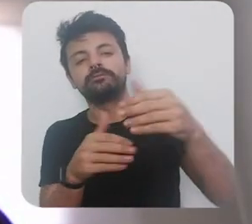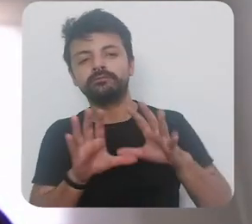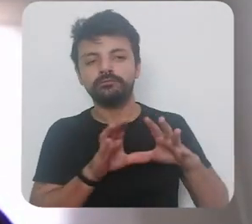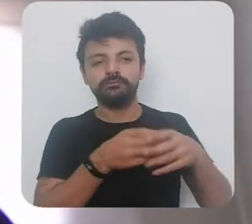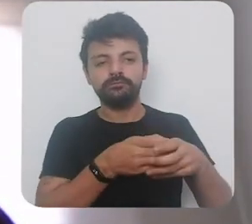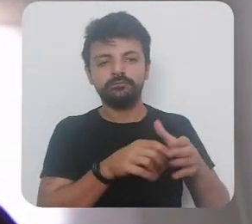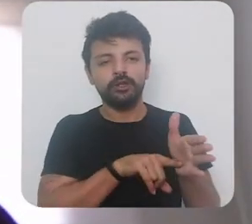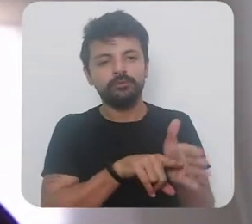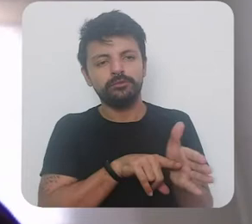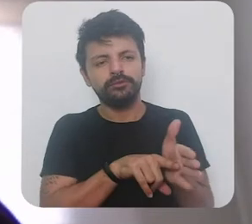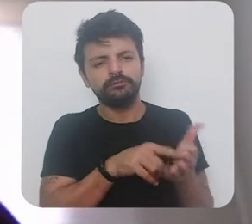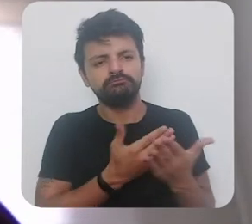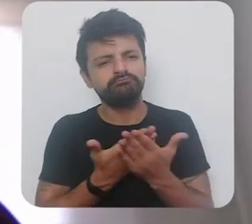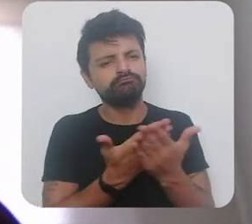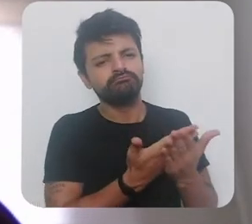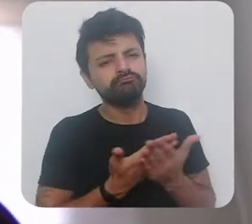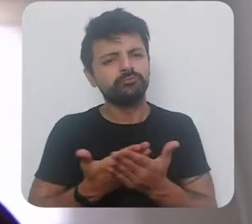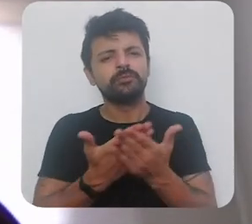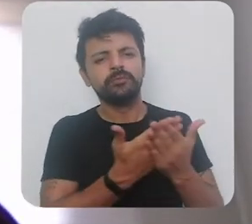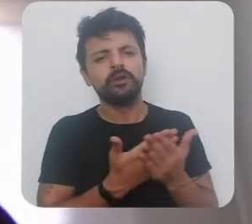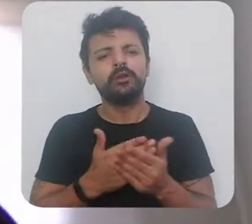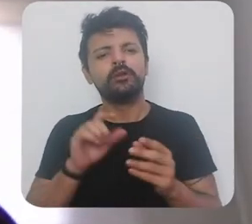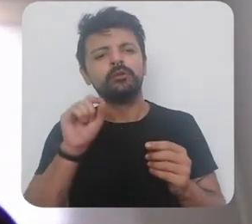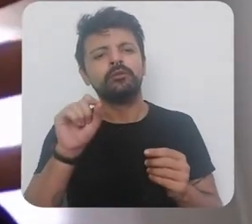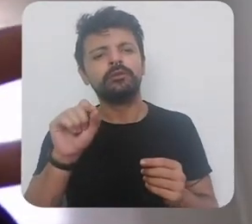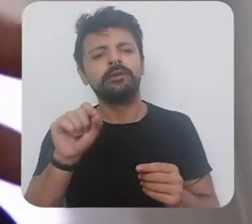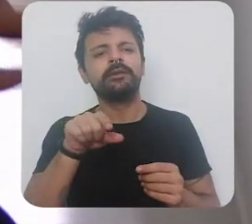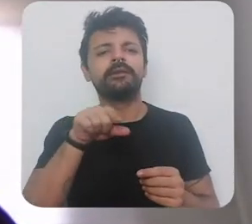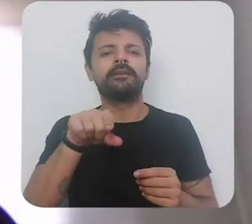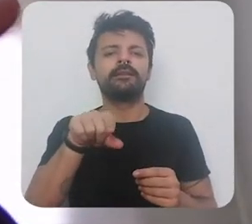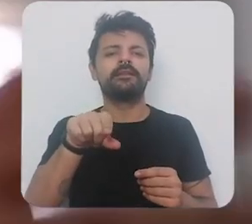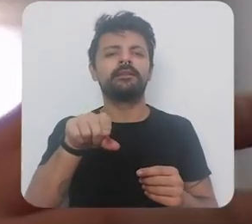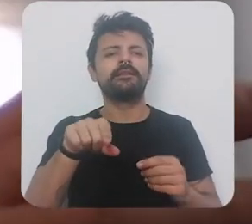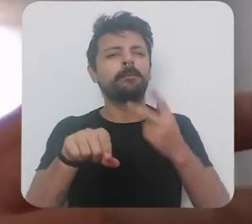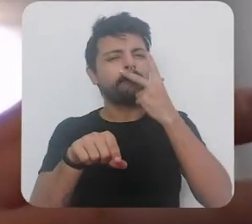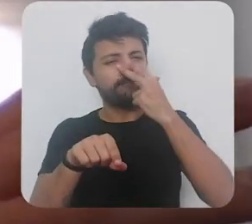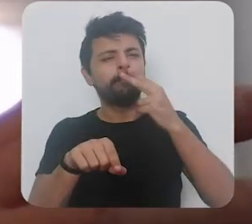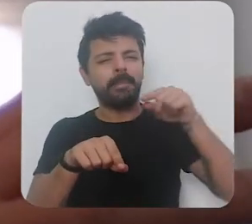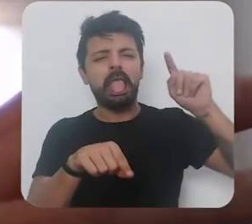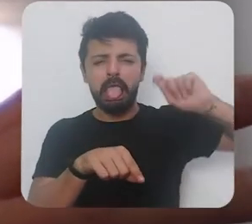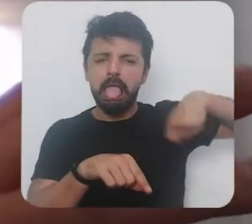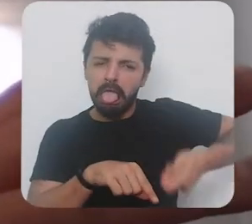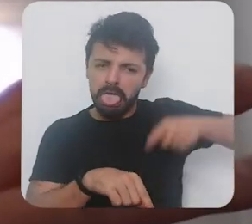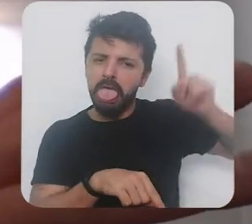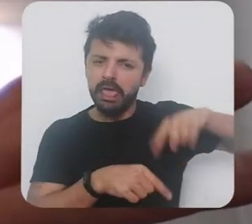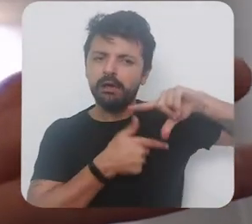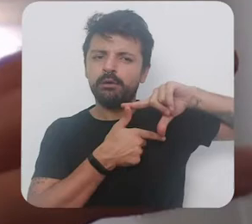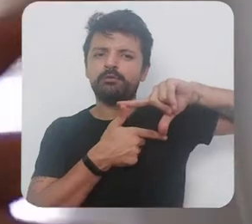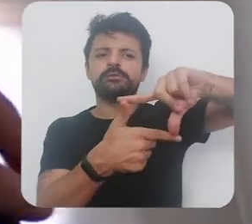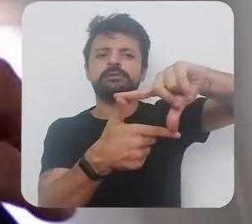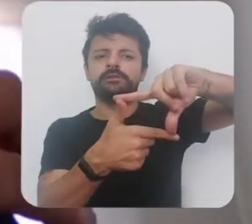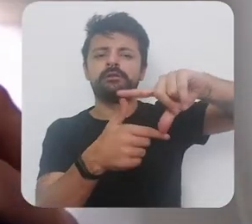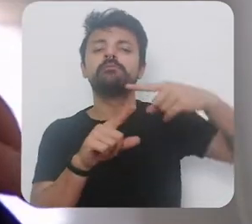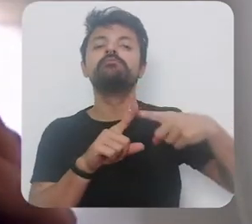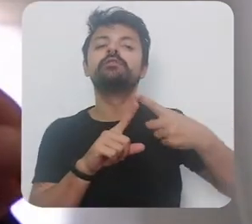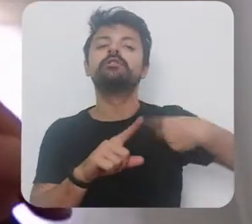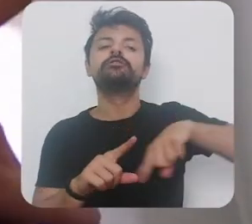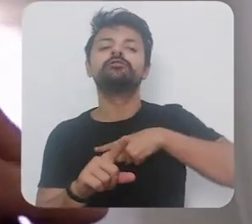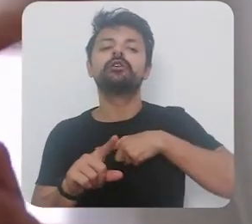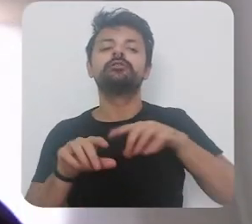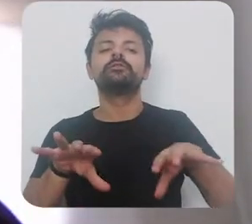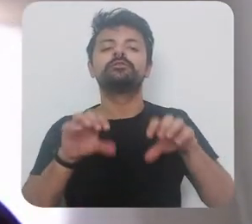no nosso núcleo de pesquisa a gente pode considerar no certo sentido que ele é conservador porque